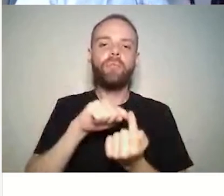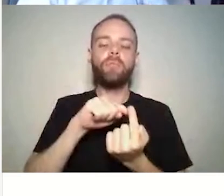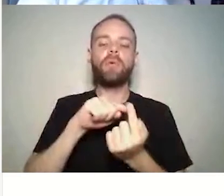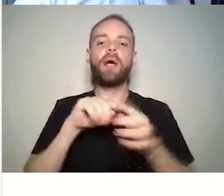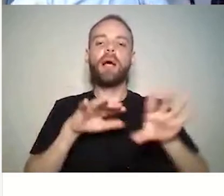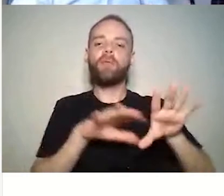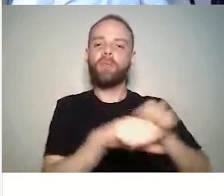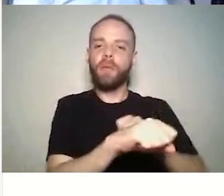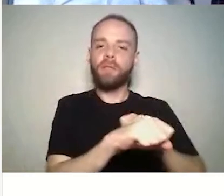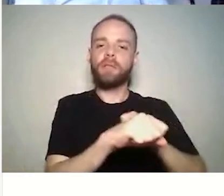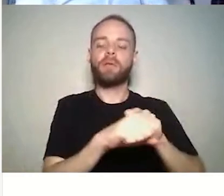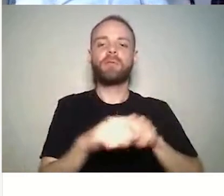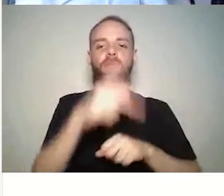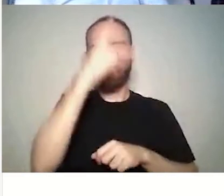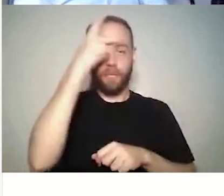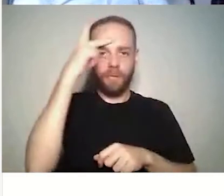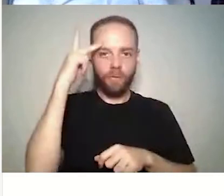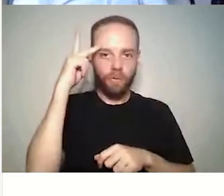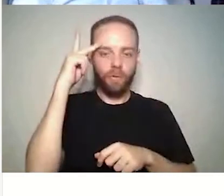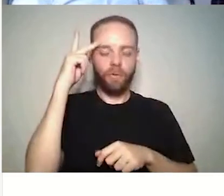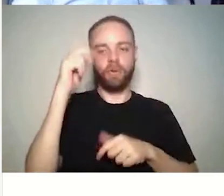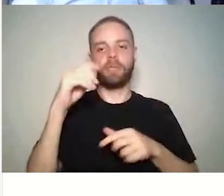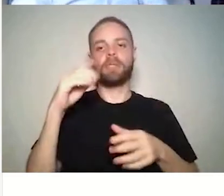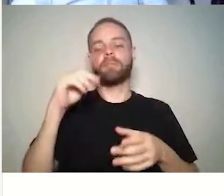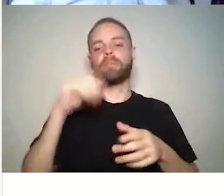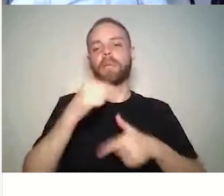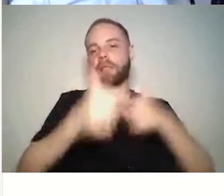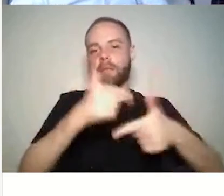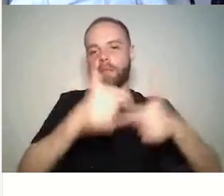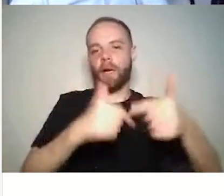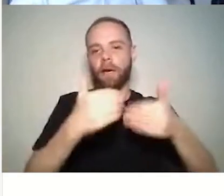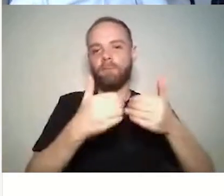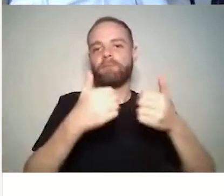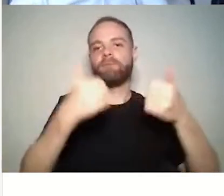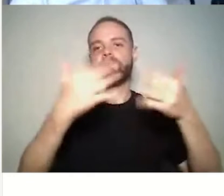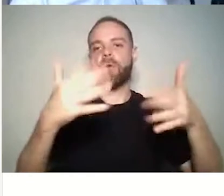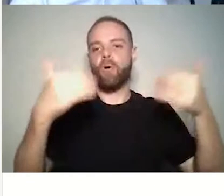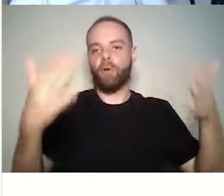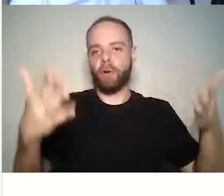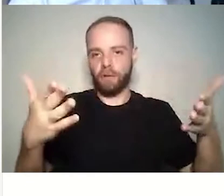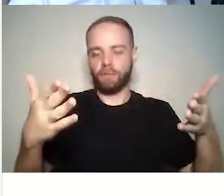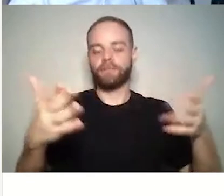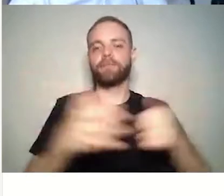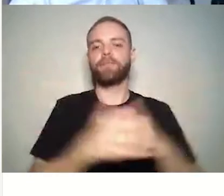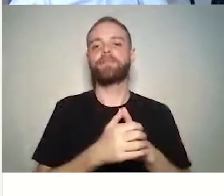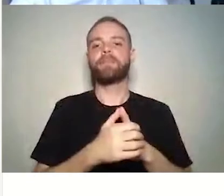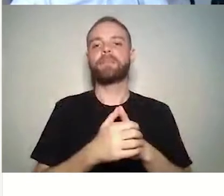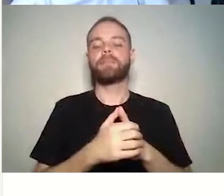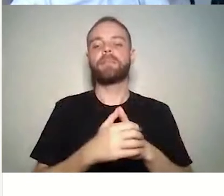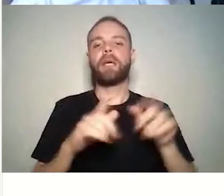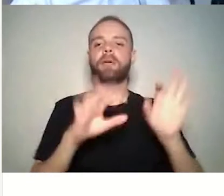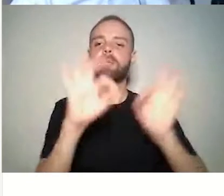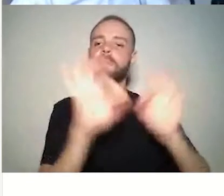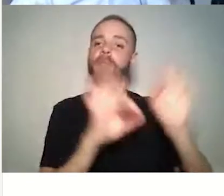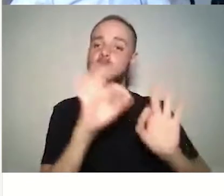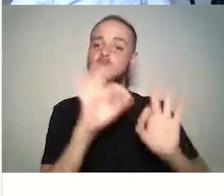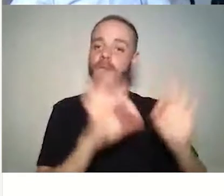para o mercado de trabalho. E, nesse último projeto, eu trabalhei na arquitetura da informação.